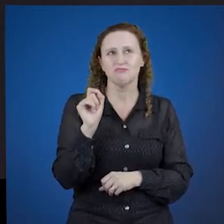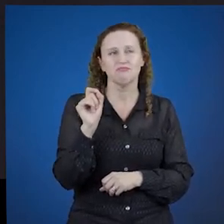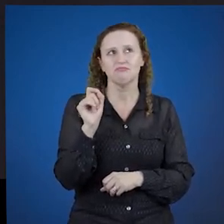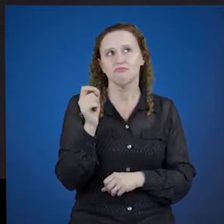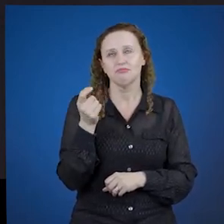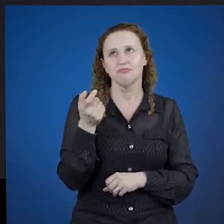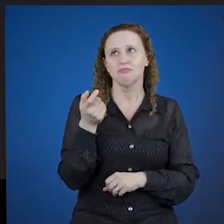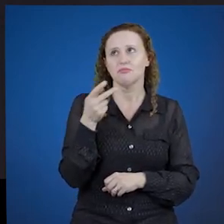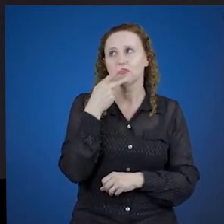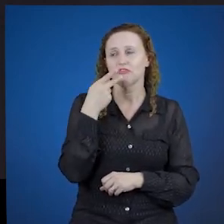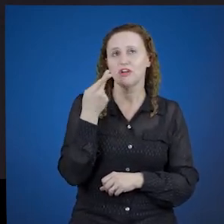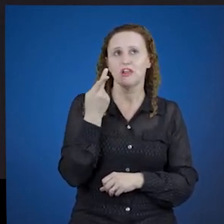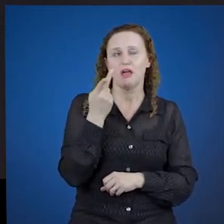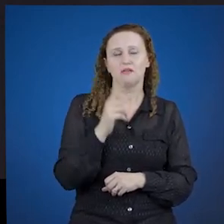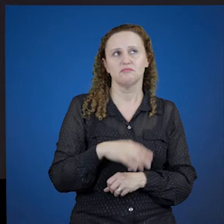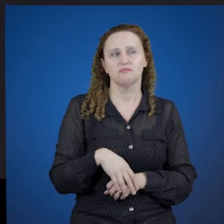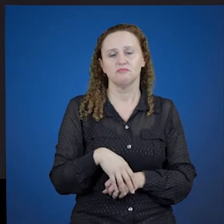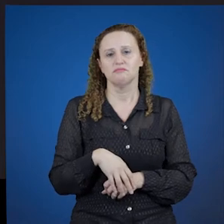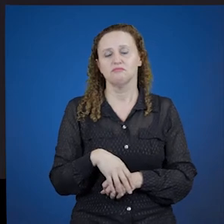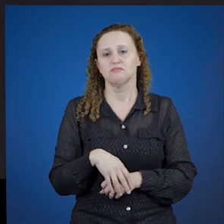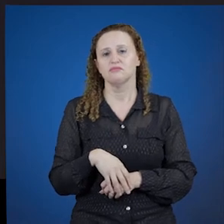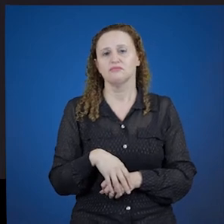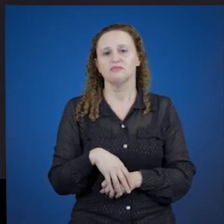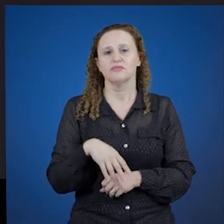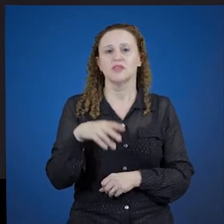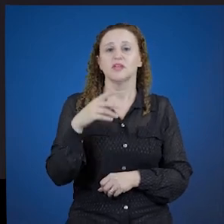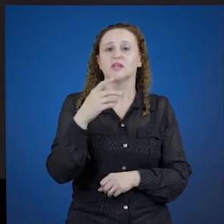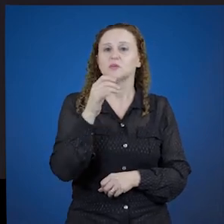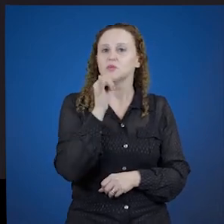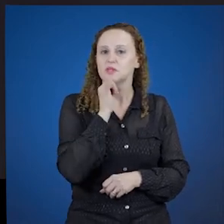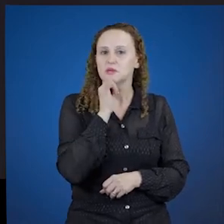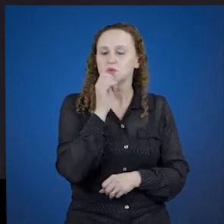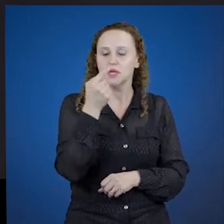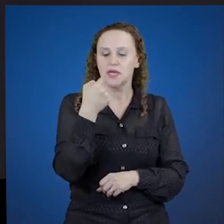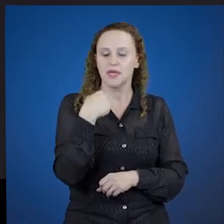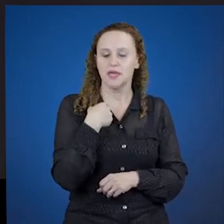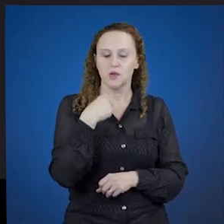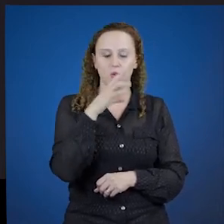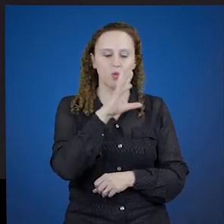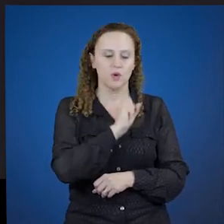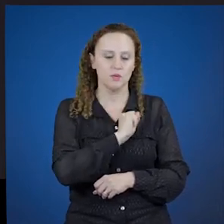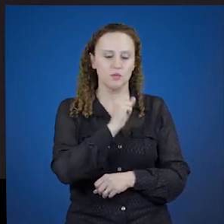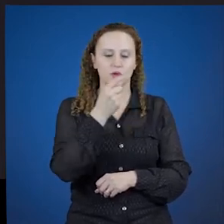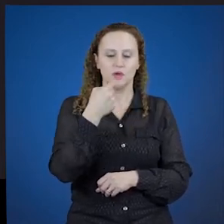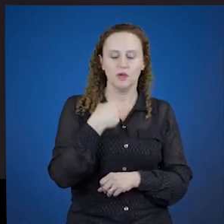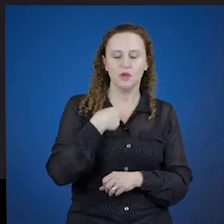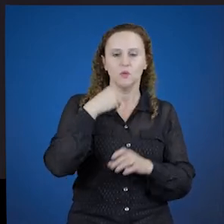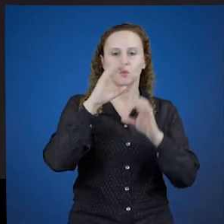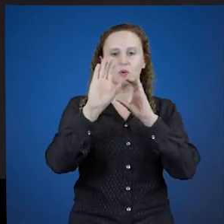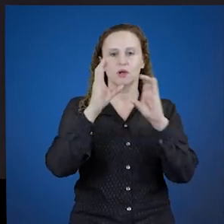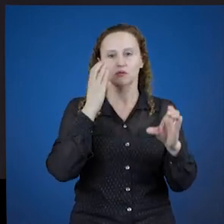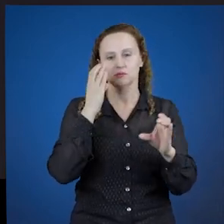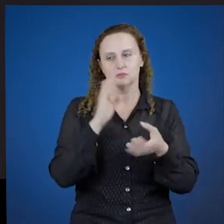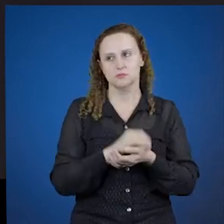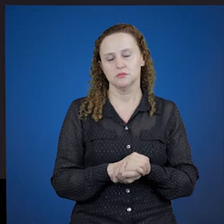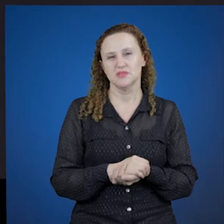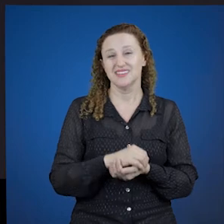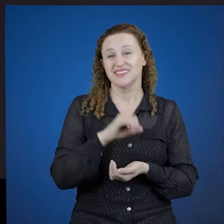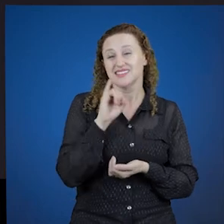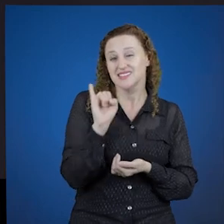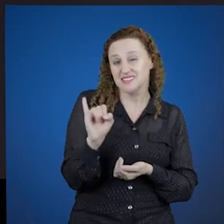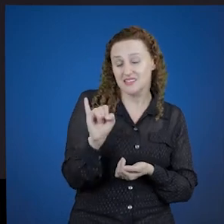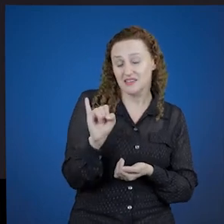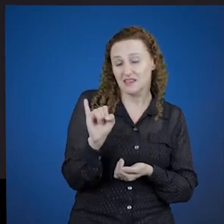o pronome. Por exemplo, eu digo em português, eu amo, eu canto. Se